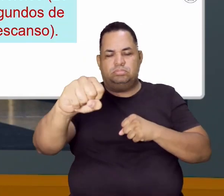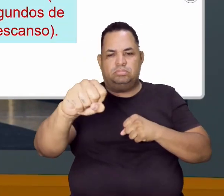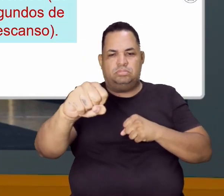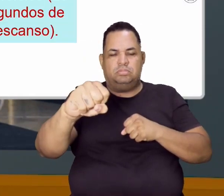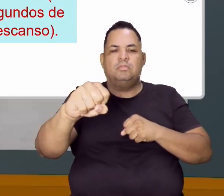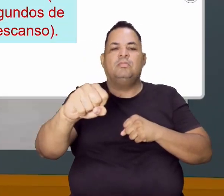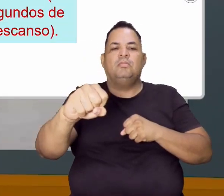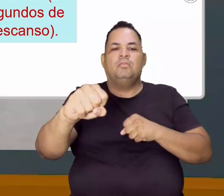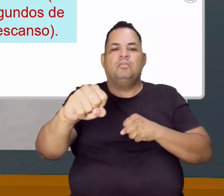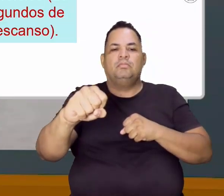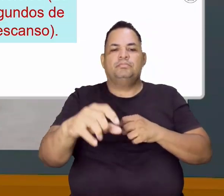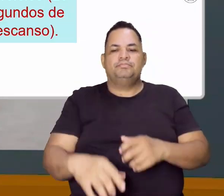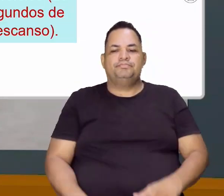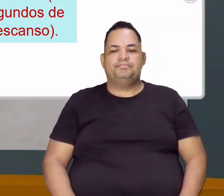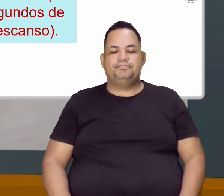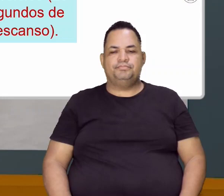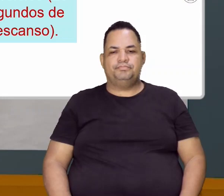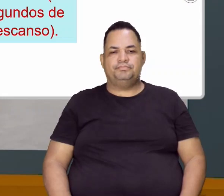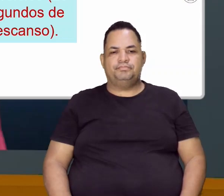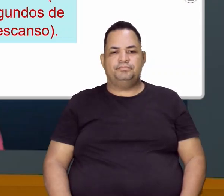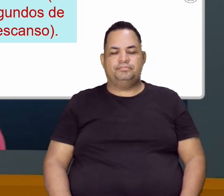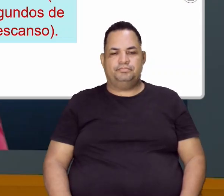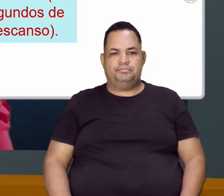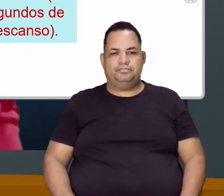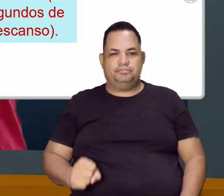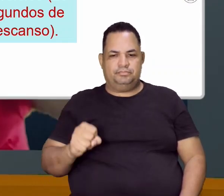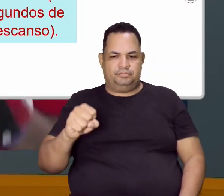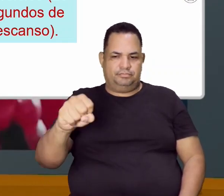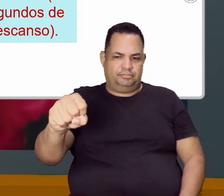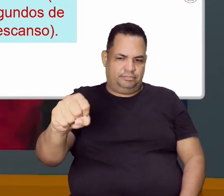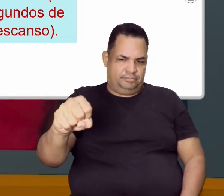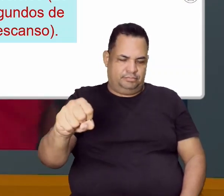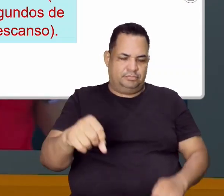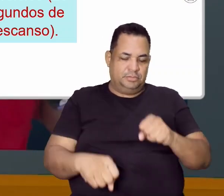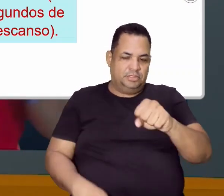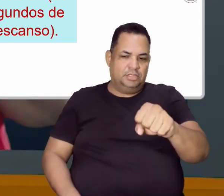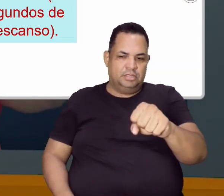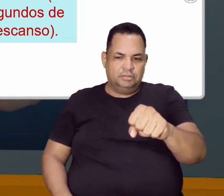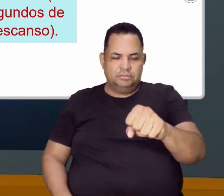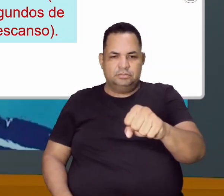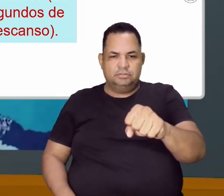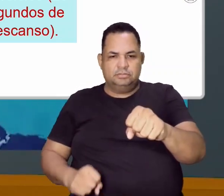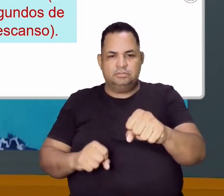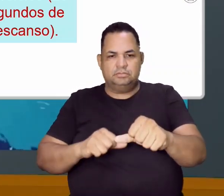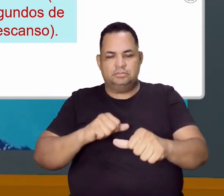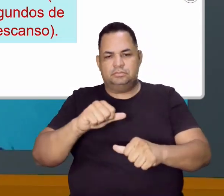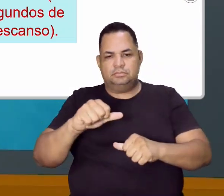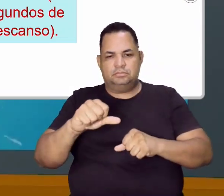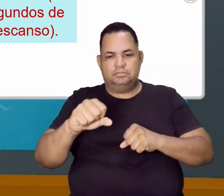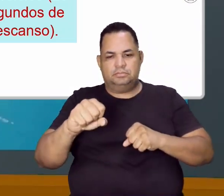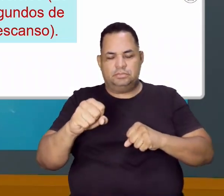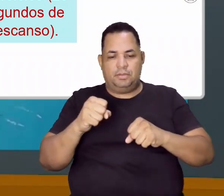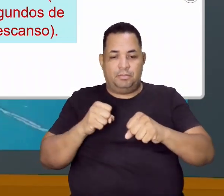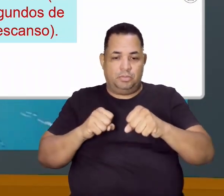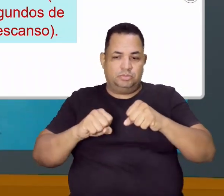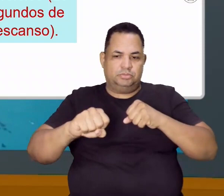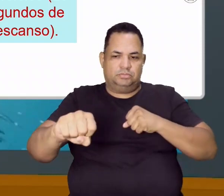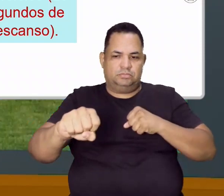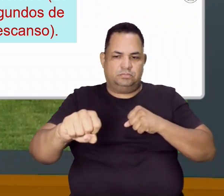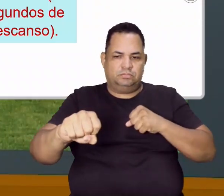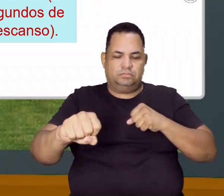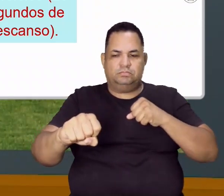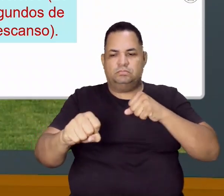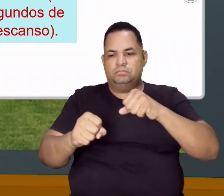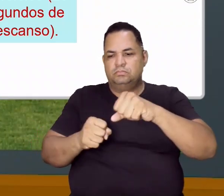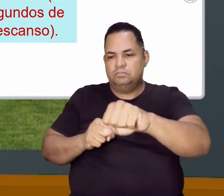a mão, com o punho esquerdo, e depois você retorna e vai com o direito. E assim